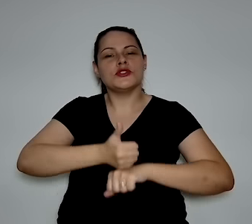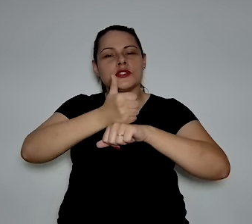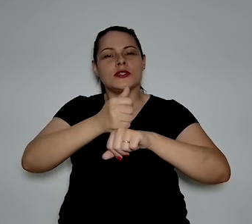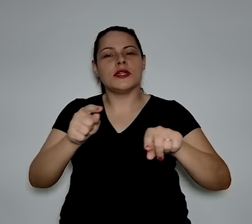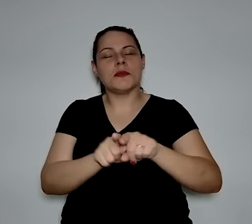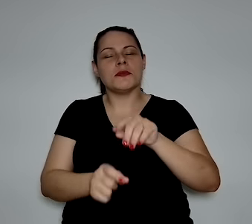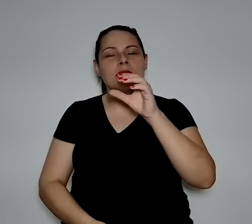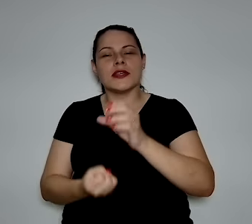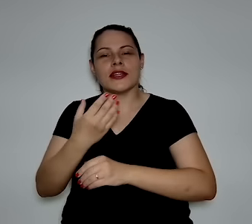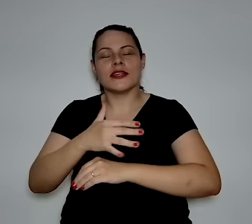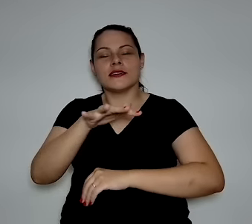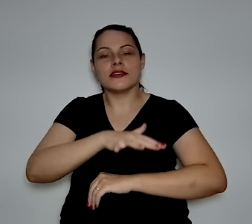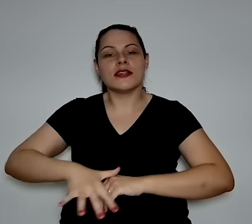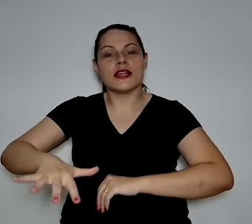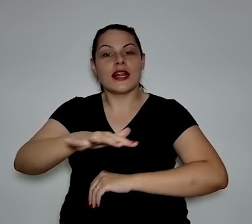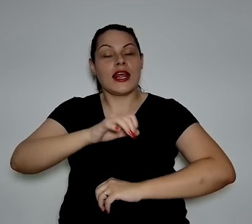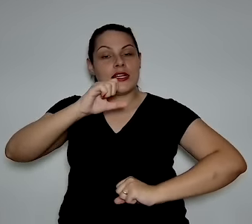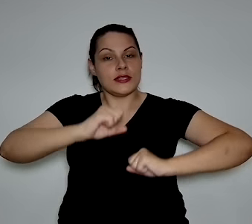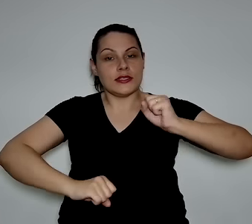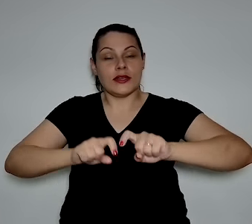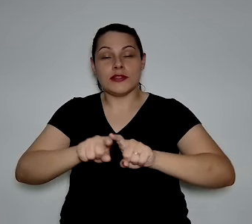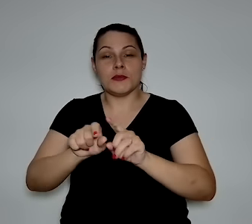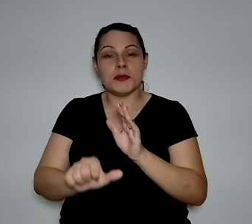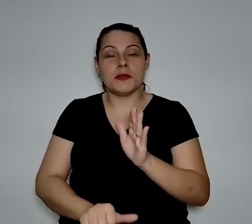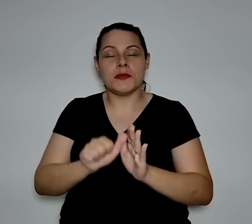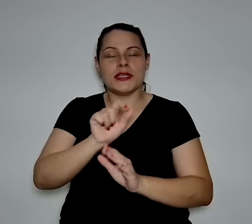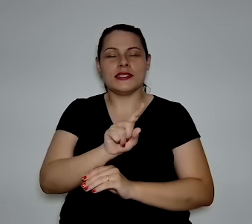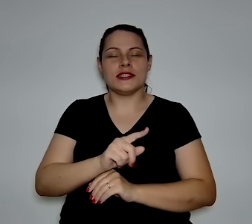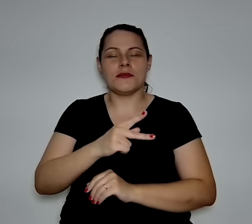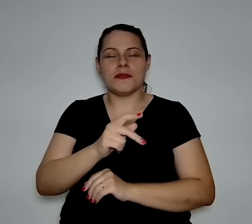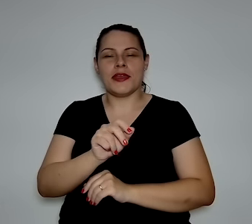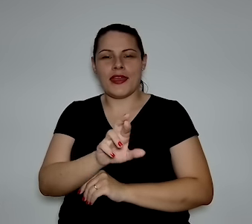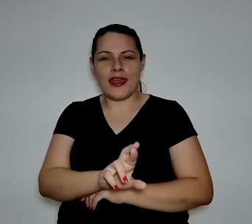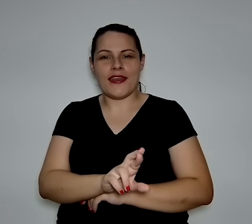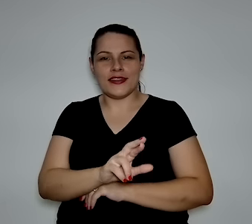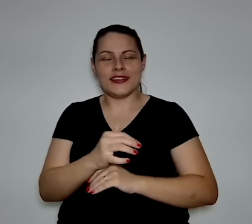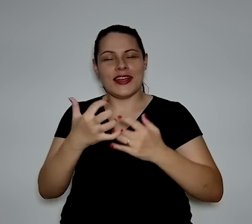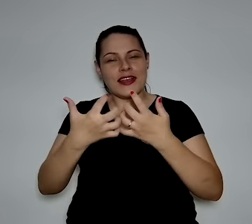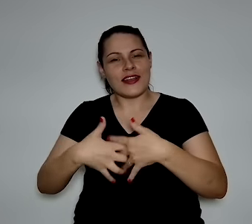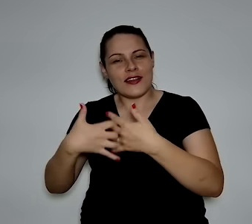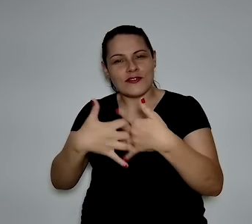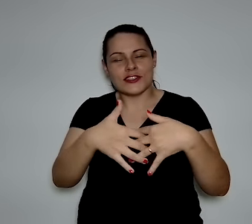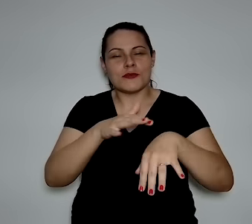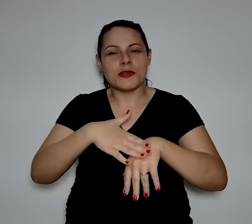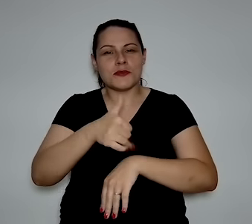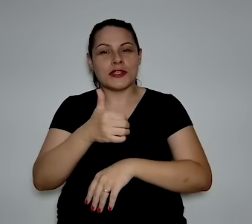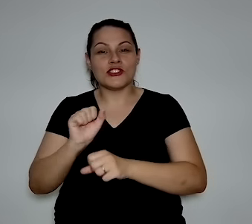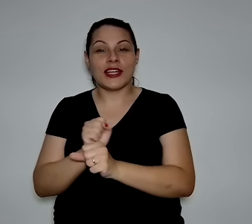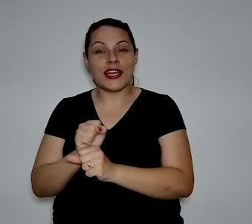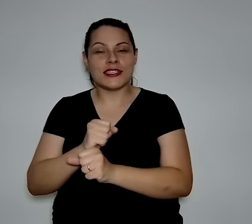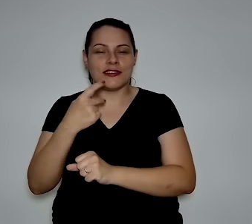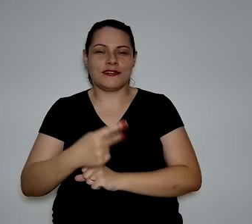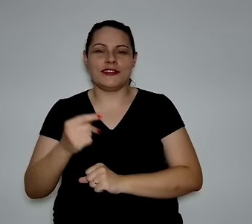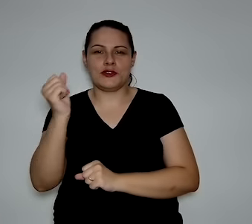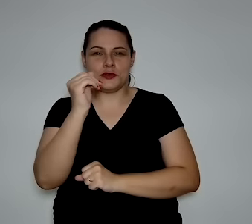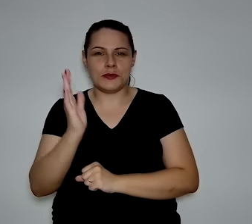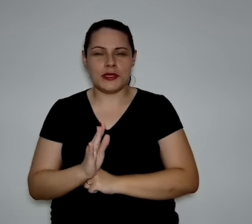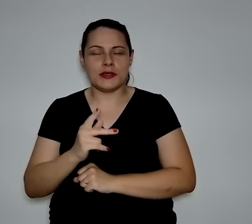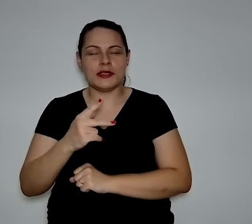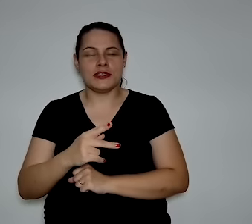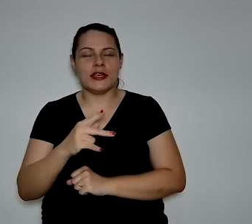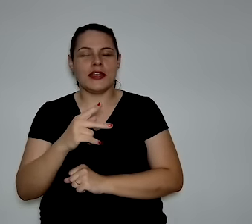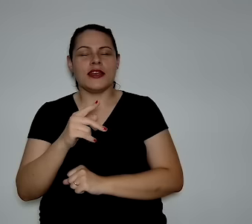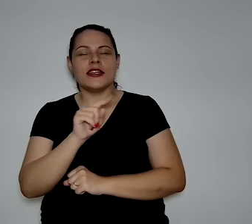para instalação industrial, e a primeira ZPE em funcionamento há mais de 10 anos no Brasil.